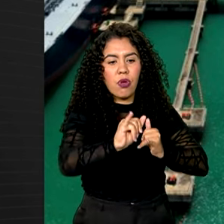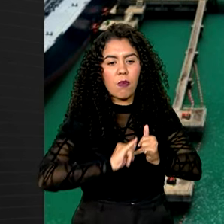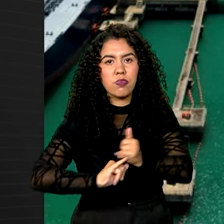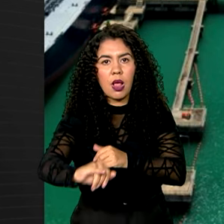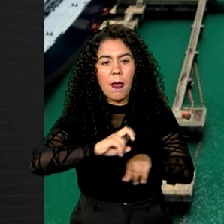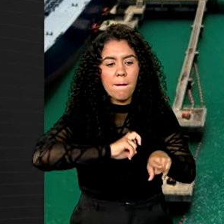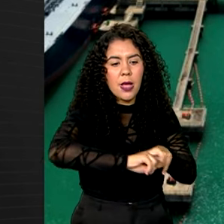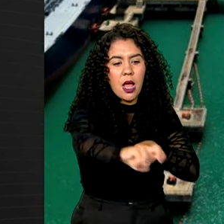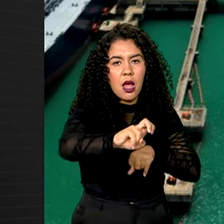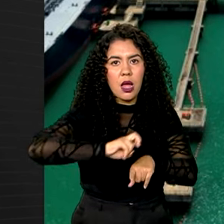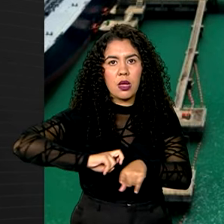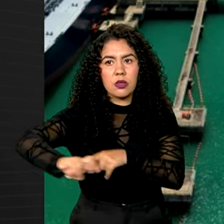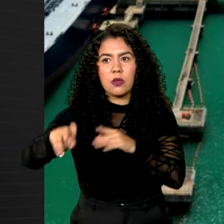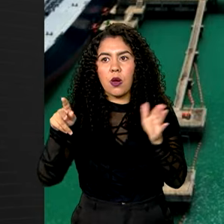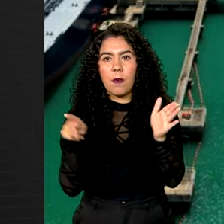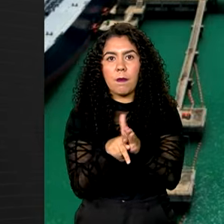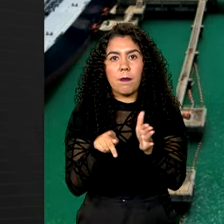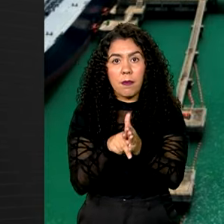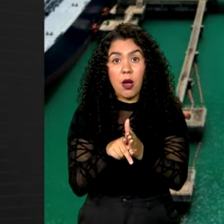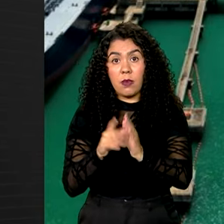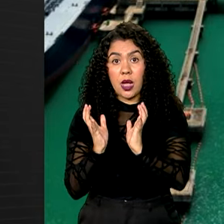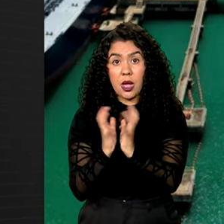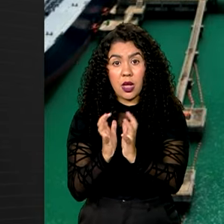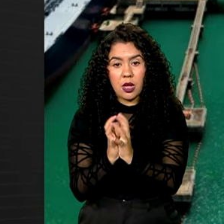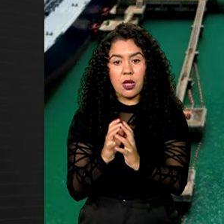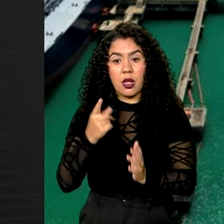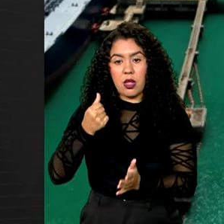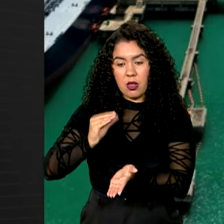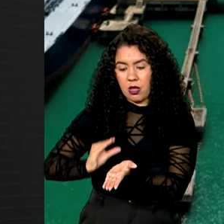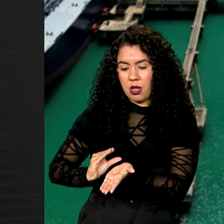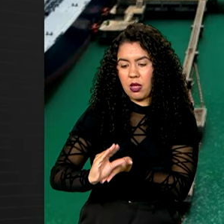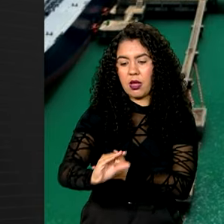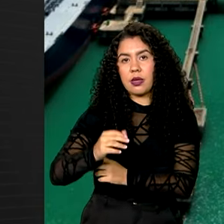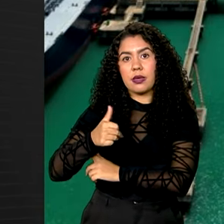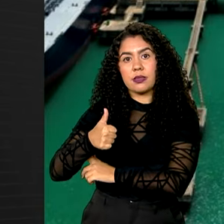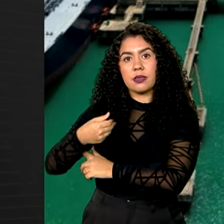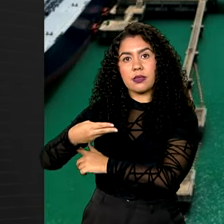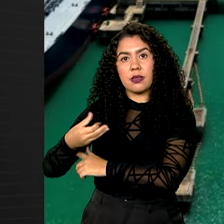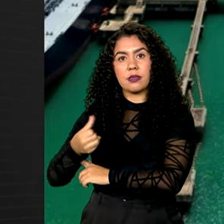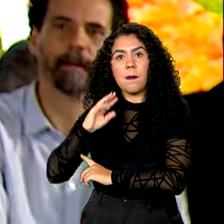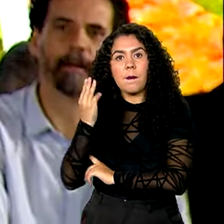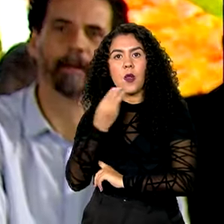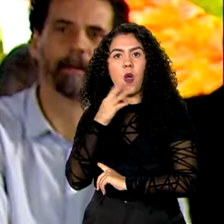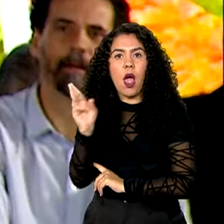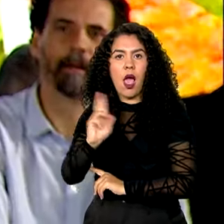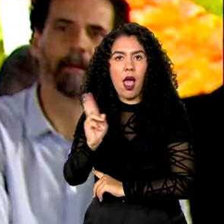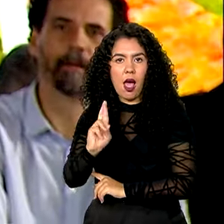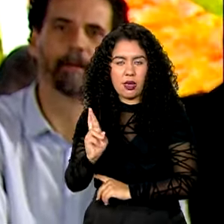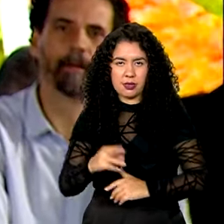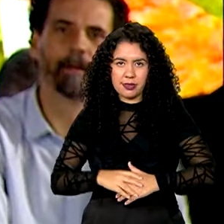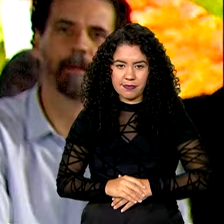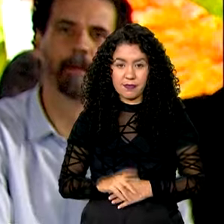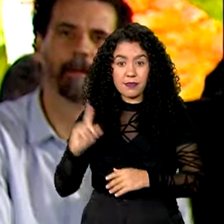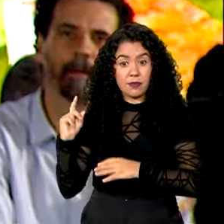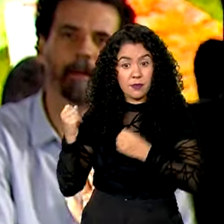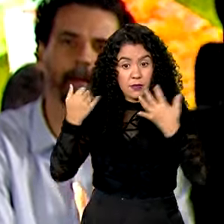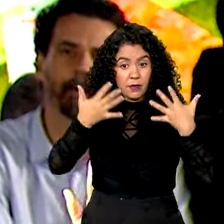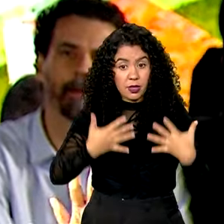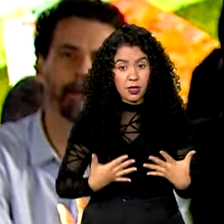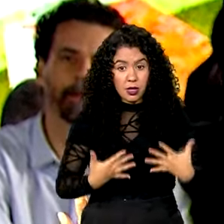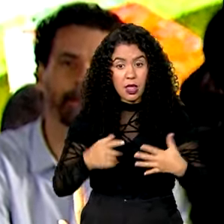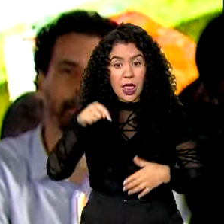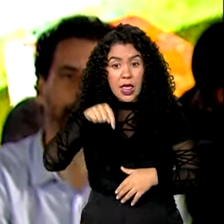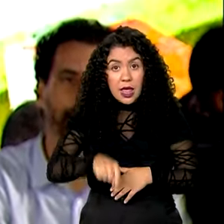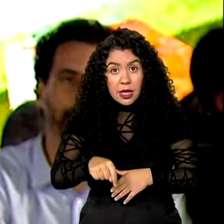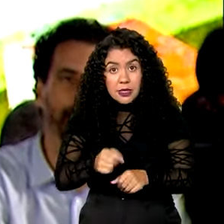a capital pernambucana, em um investimento de 136 milhões de reais. Este ano é o ano da